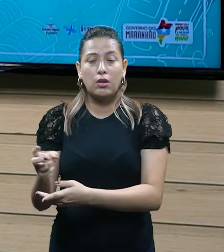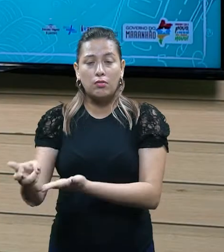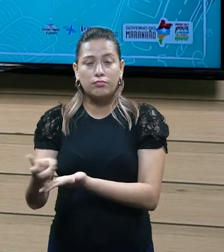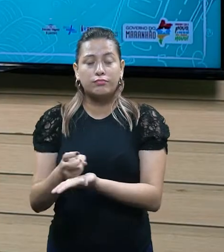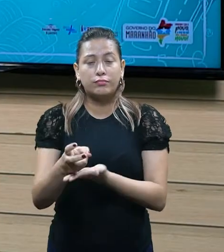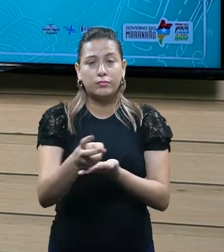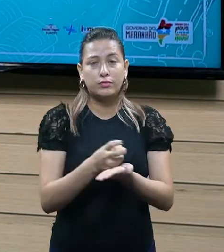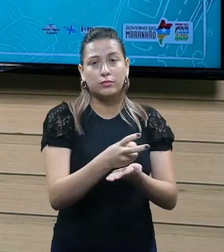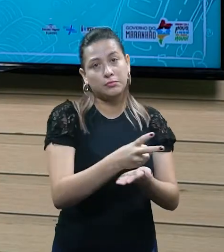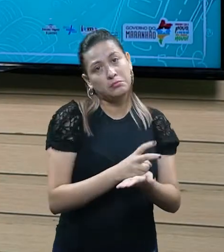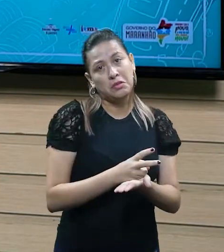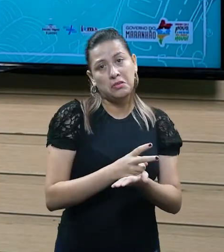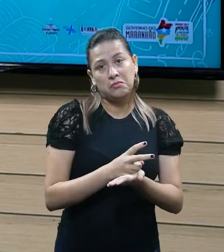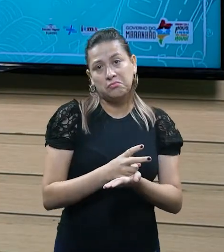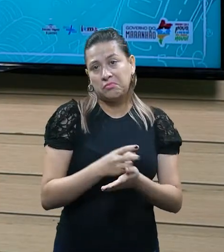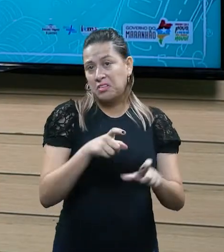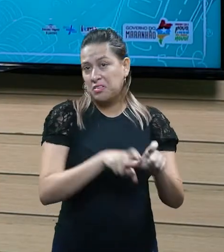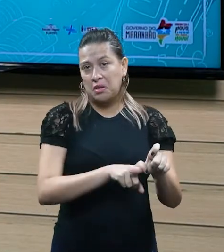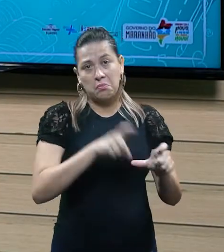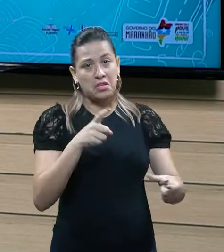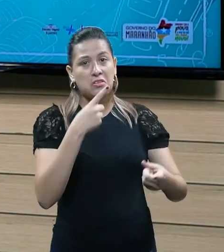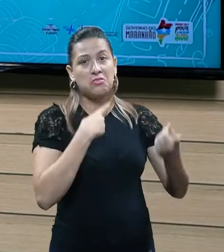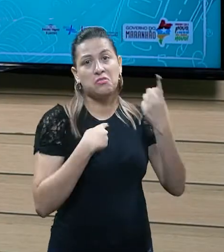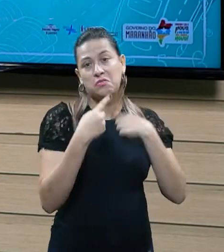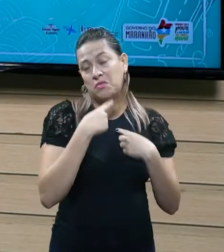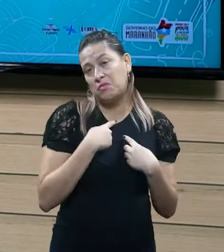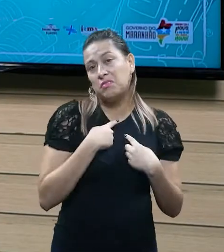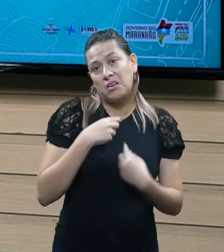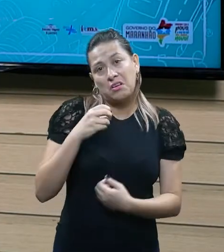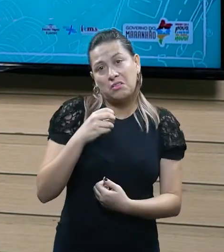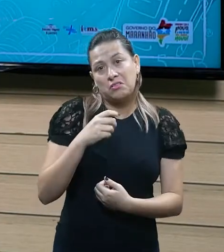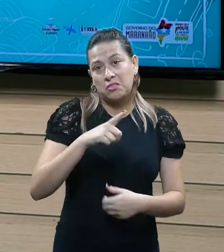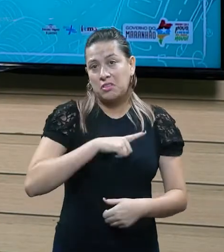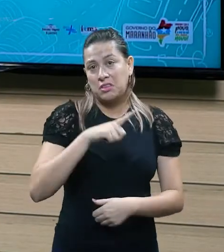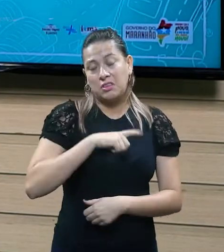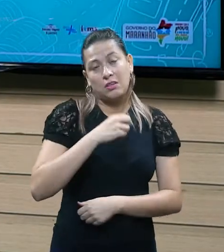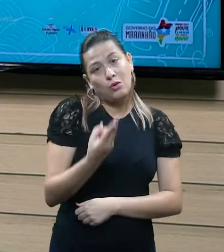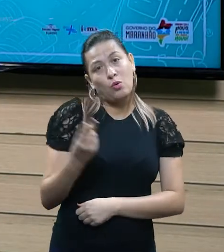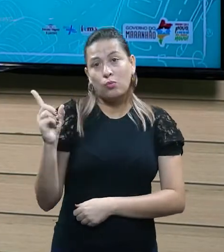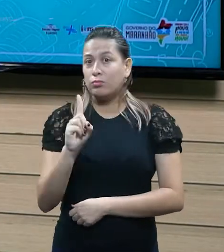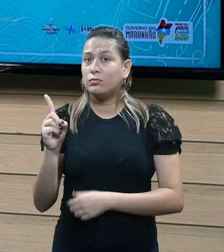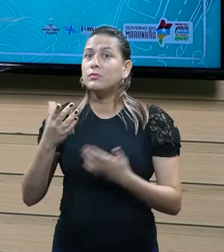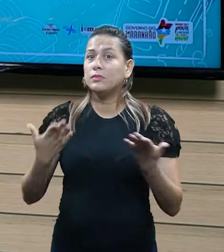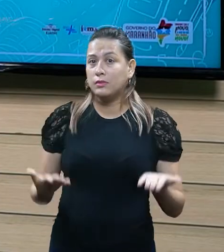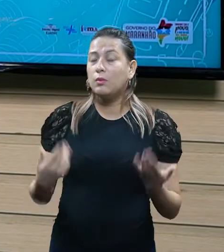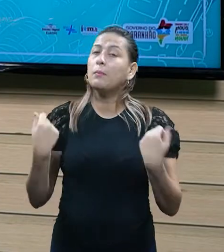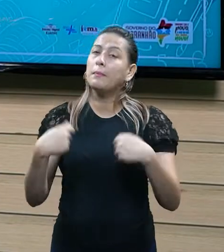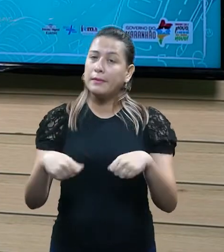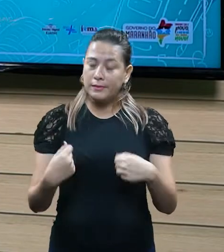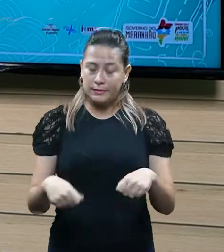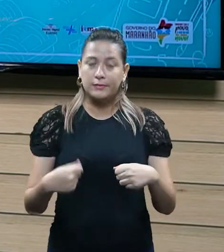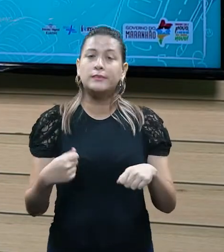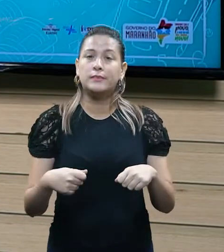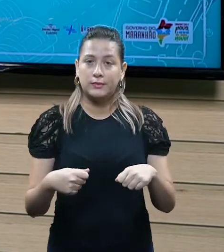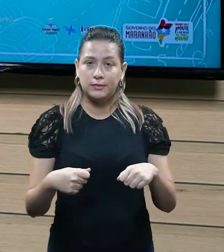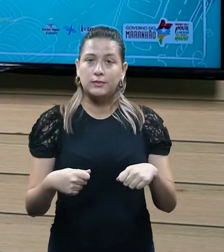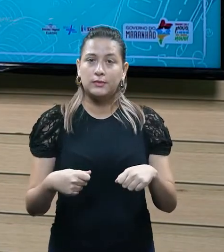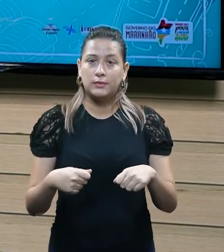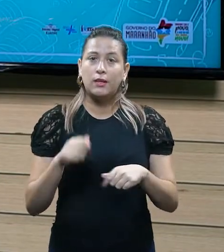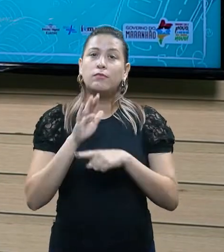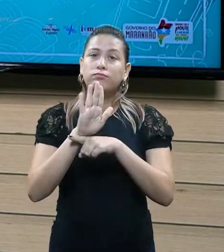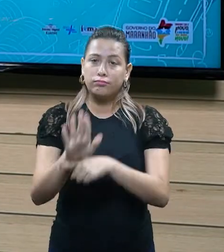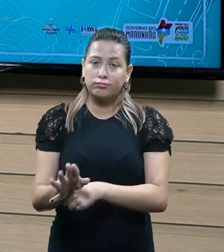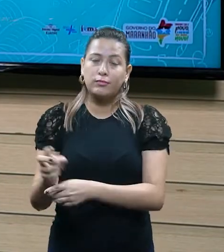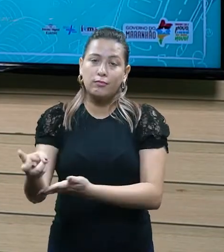Independentemente da vontade do contribuinte, aquela contribuição tributária, ela vai surgir, ok?